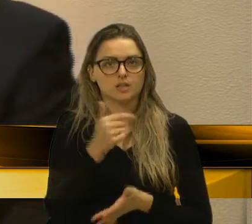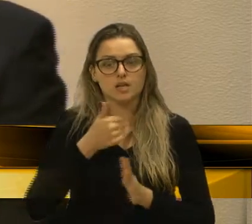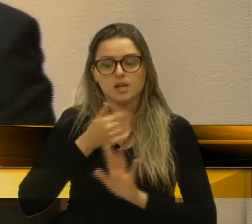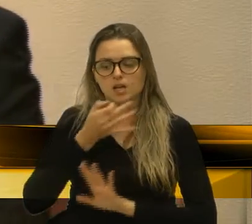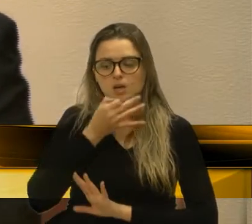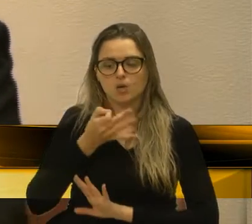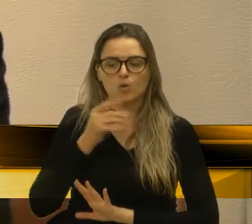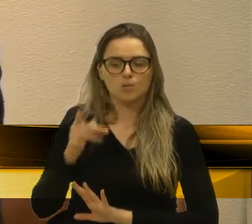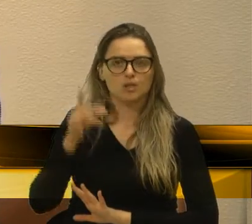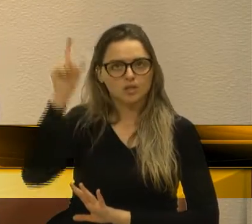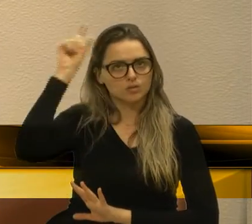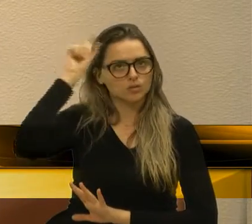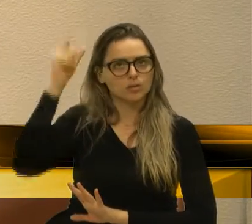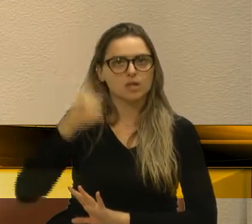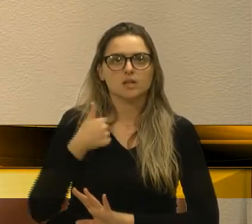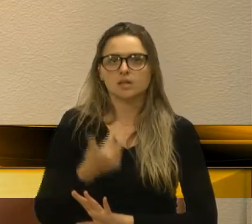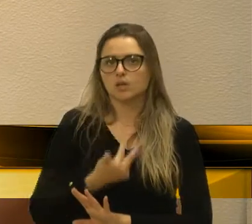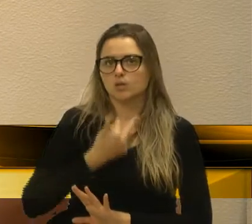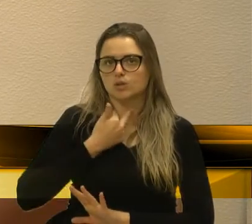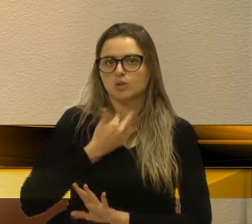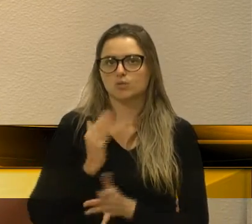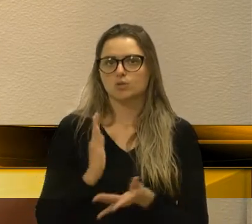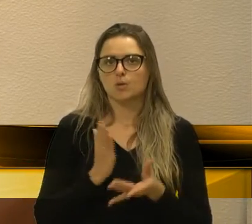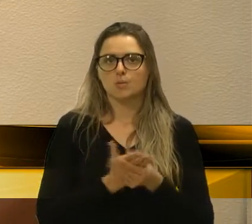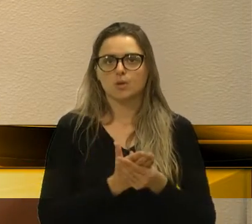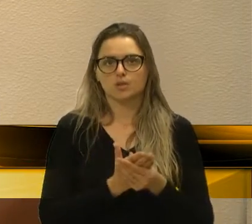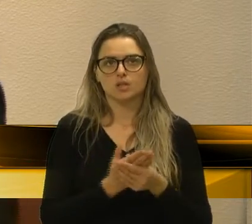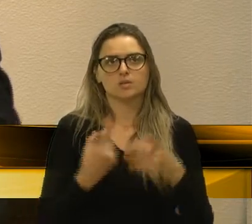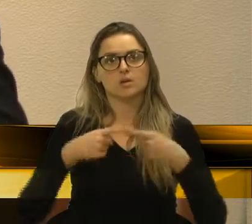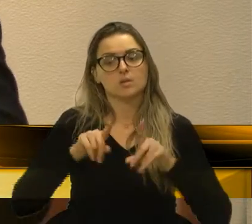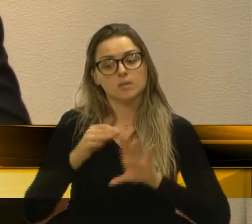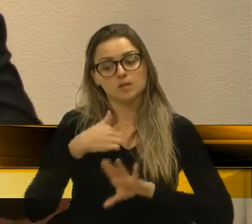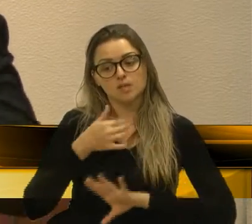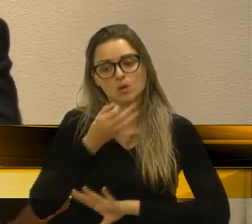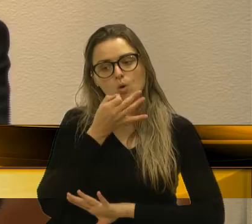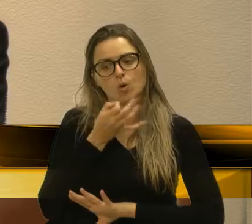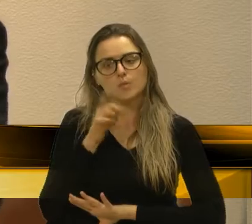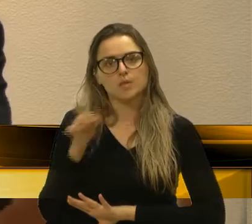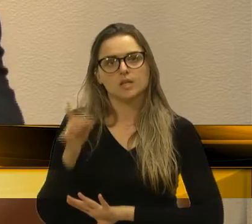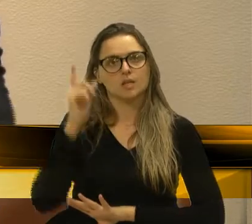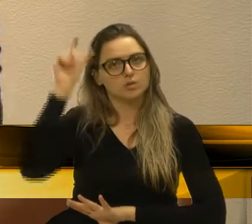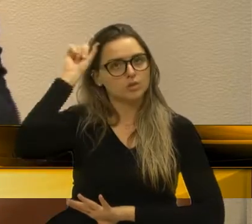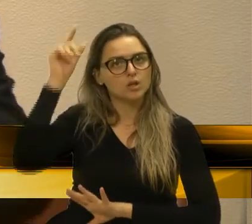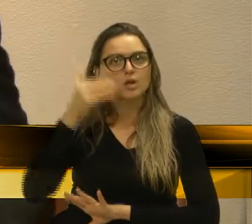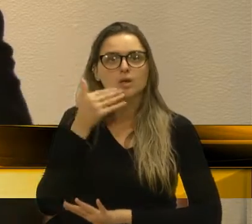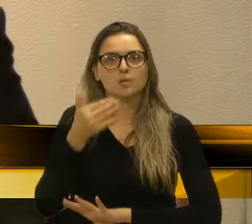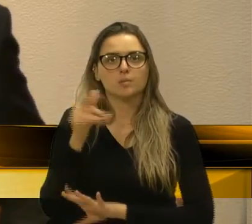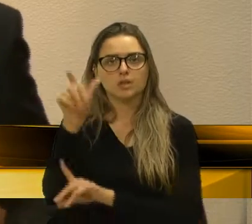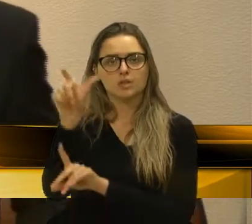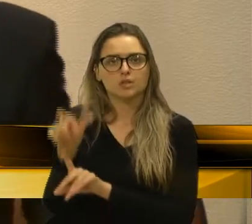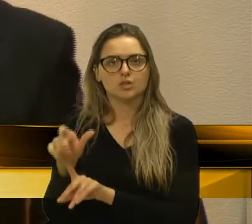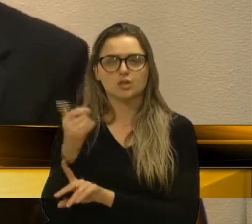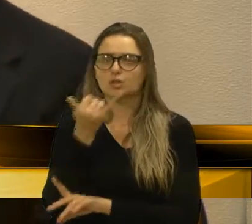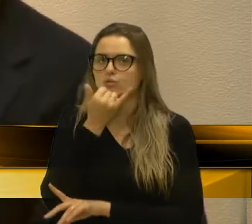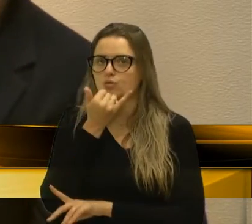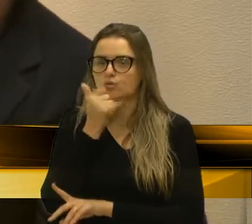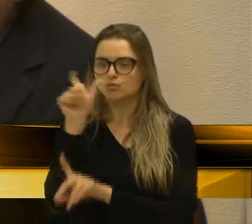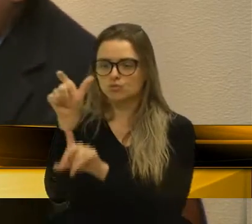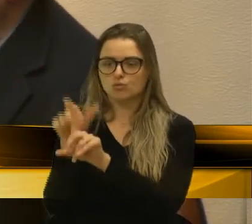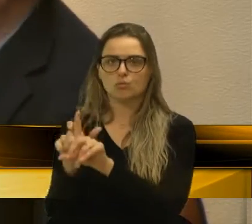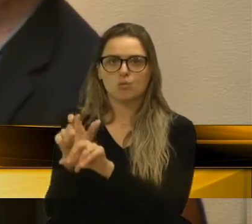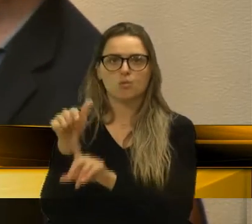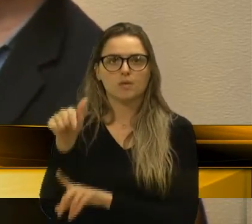vereador Chico Guerra, que eu não poderia colocar no processo, mas sugeri que pedisse desculpas ao então, ao